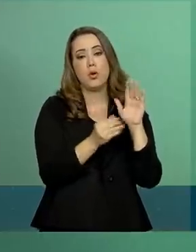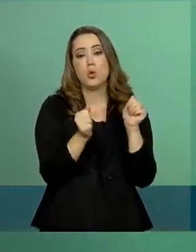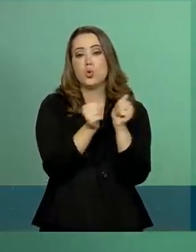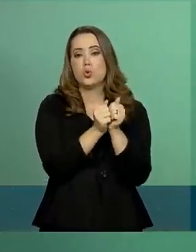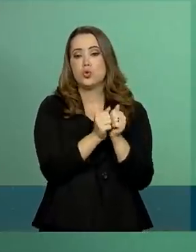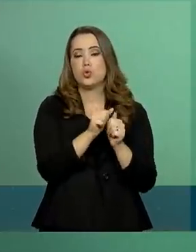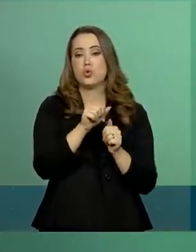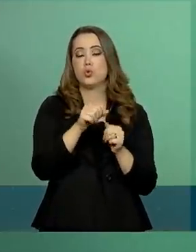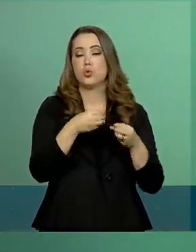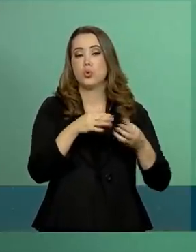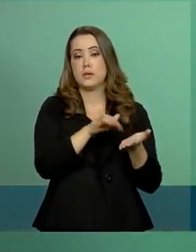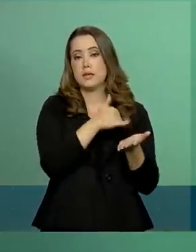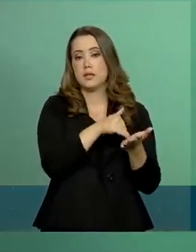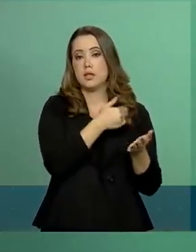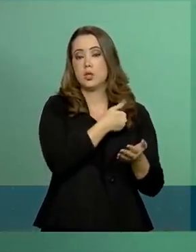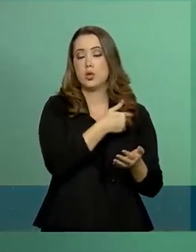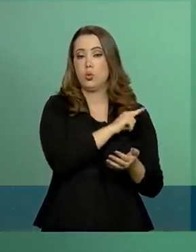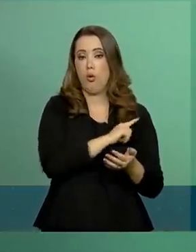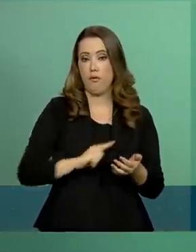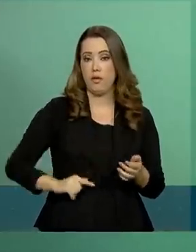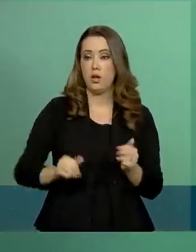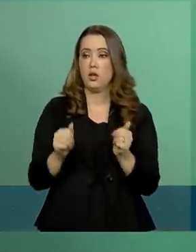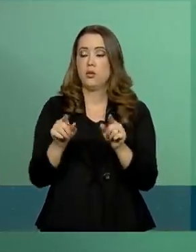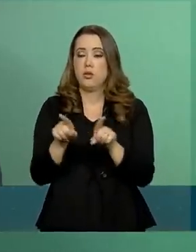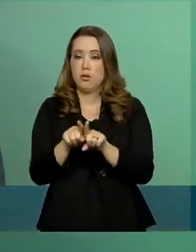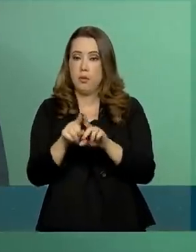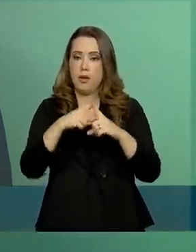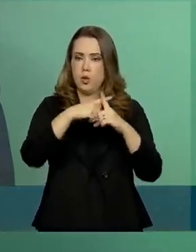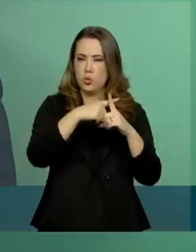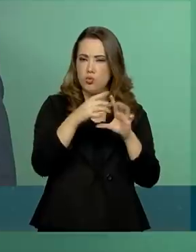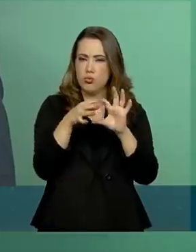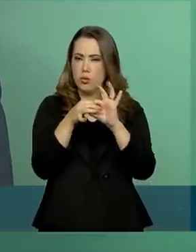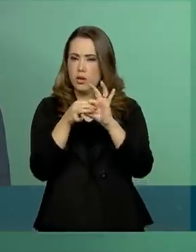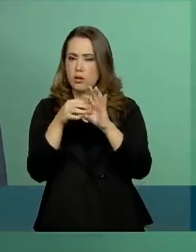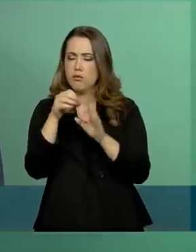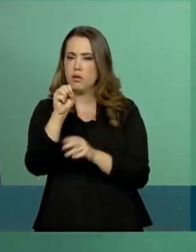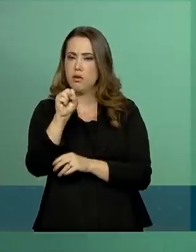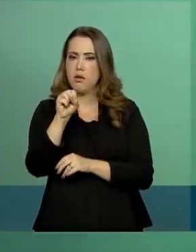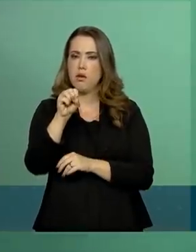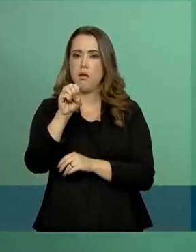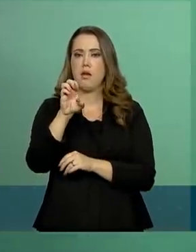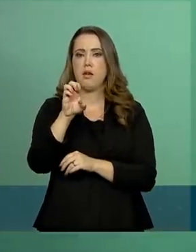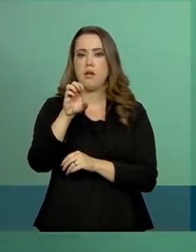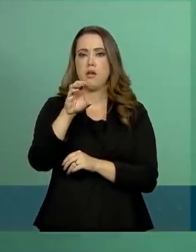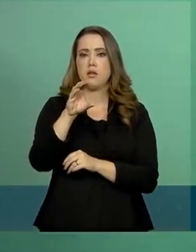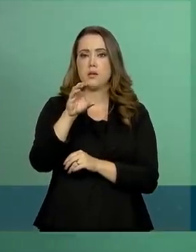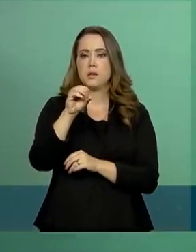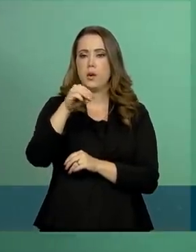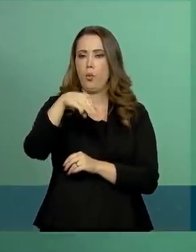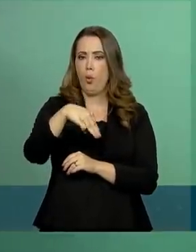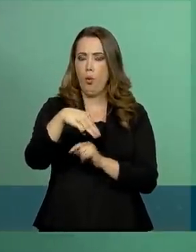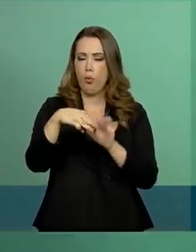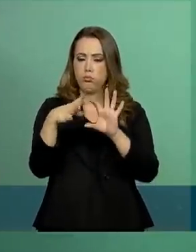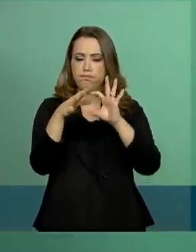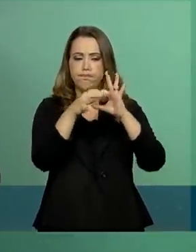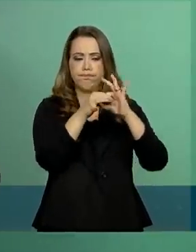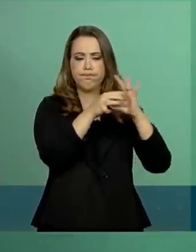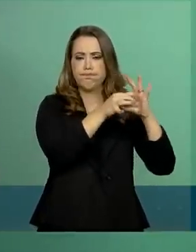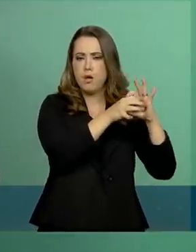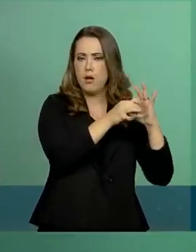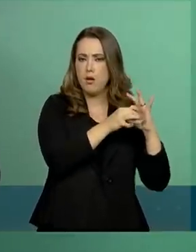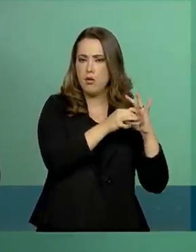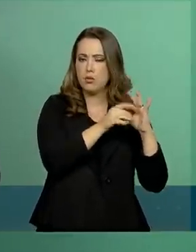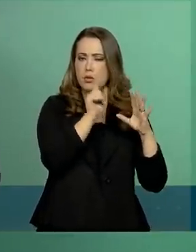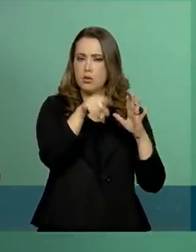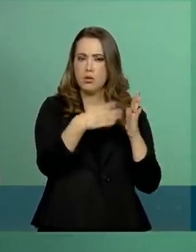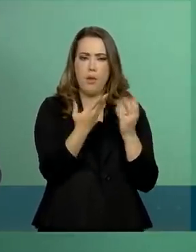Secom é confirmada. E a partir dessas diretrizes, ou seja, linhas básicas, trilhos que devem ser perseguidos